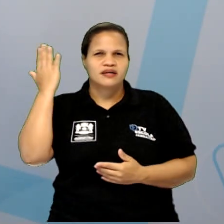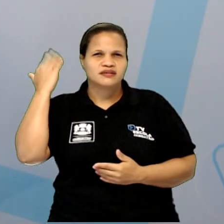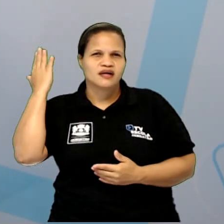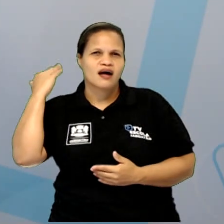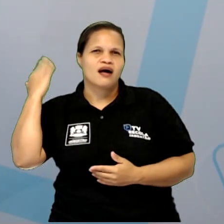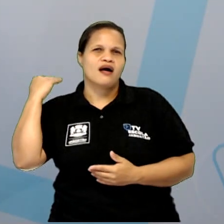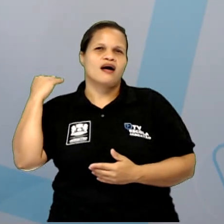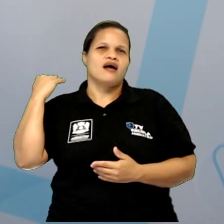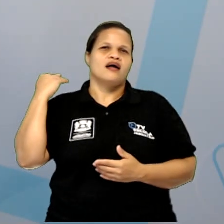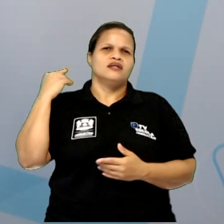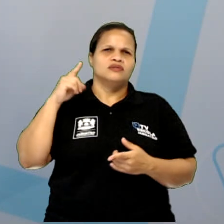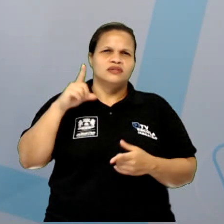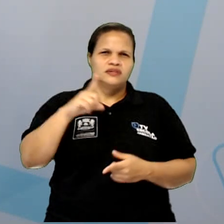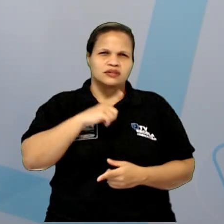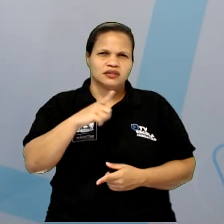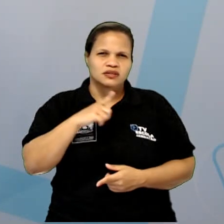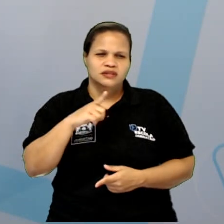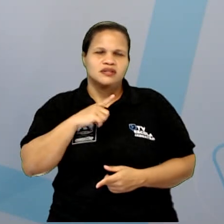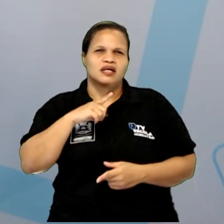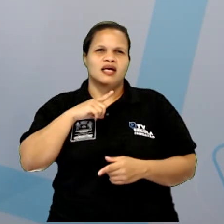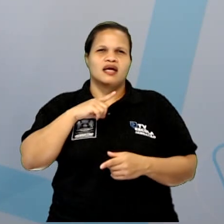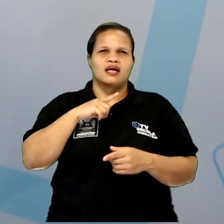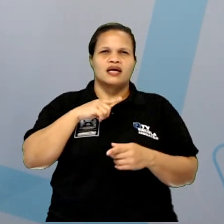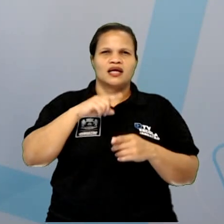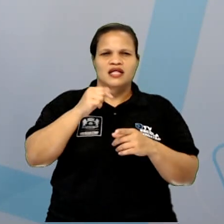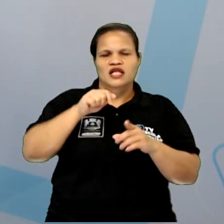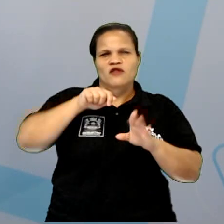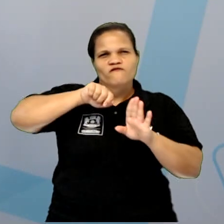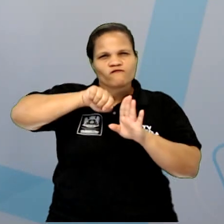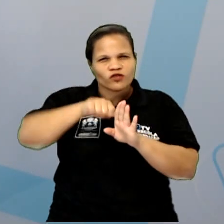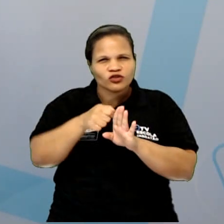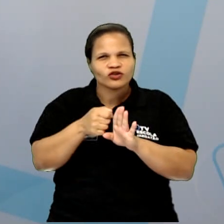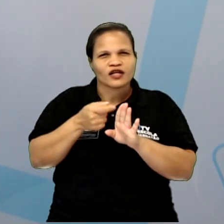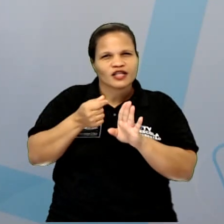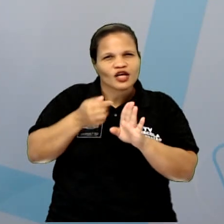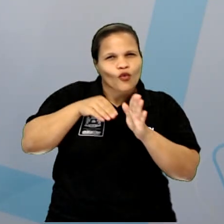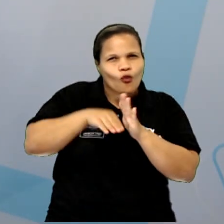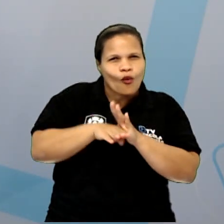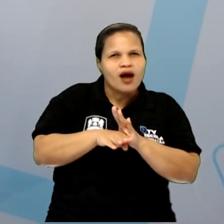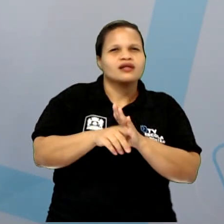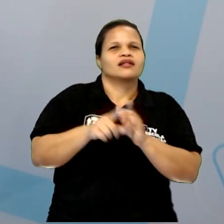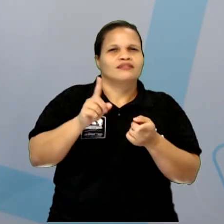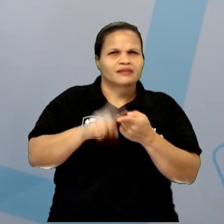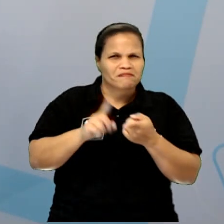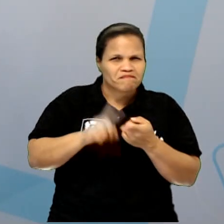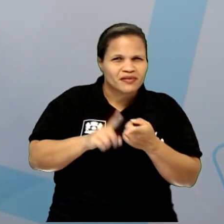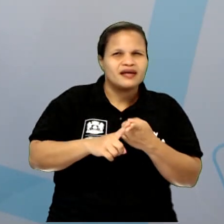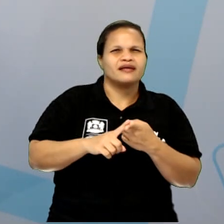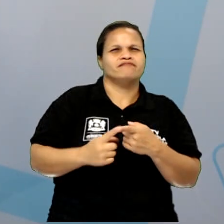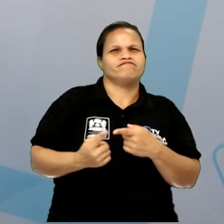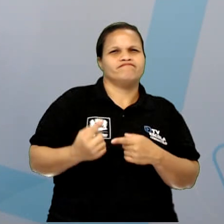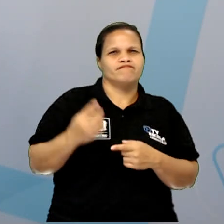antigo, da época, dessa Bolsa de Valores. É um espaço muito bonito para se conhecer também.